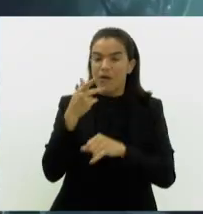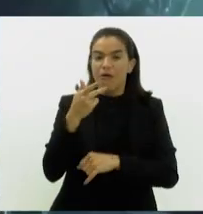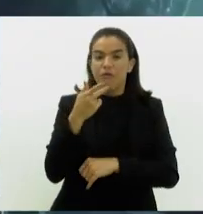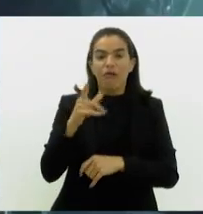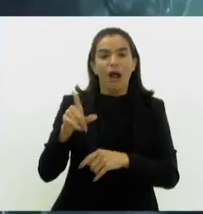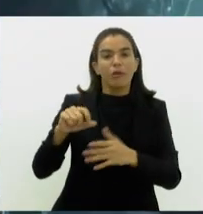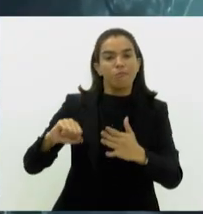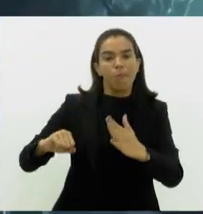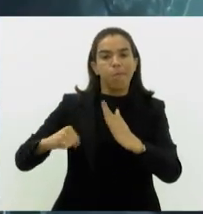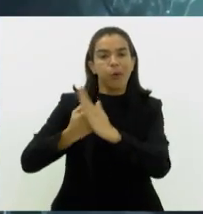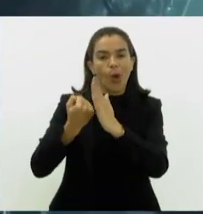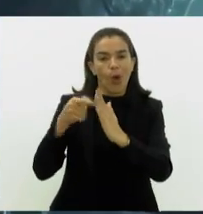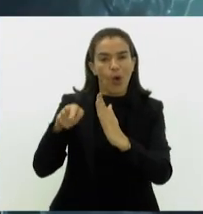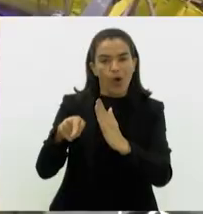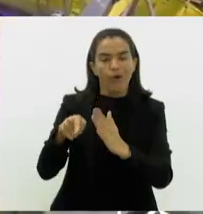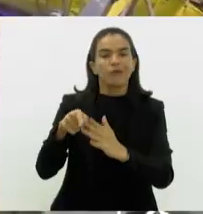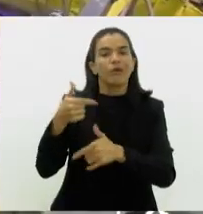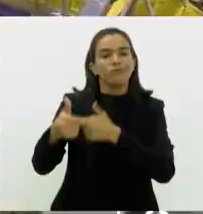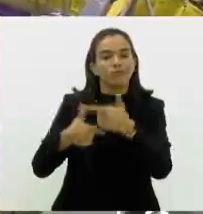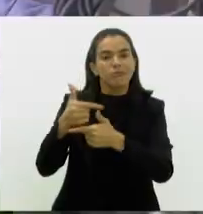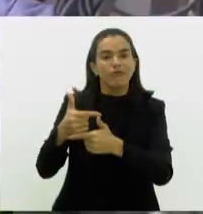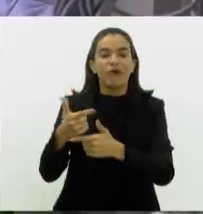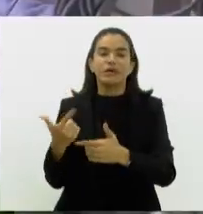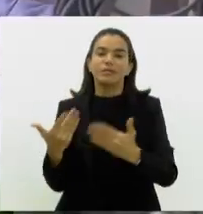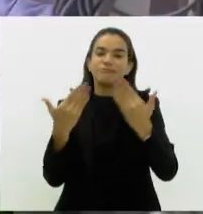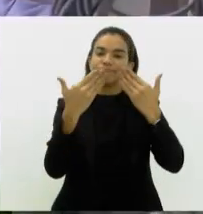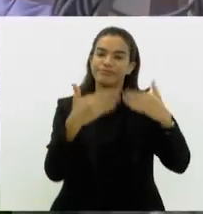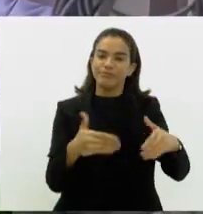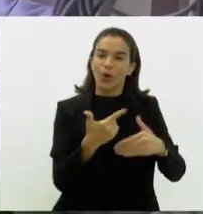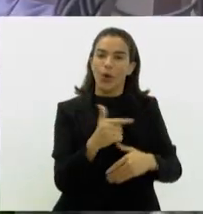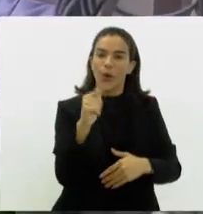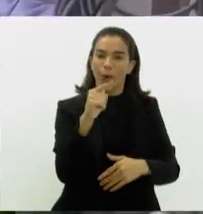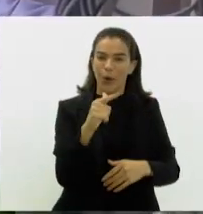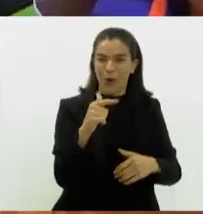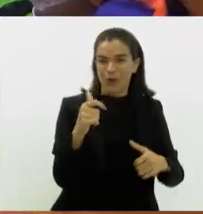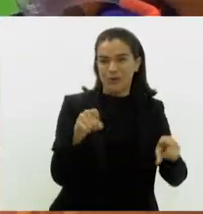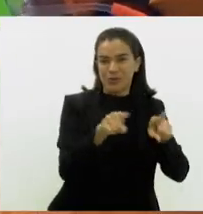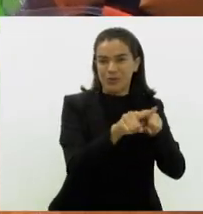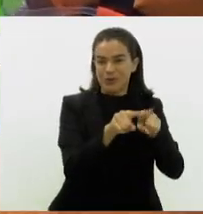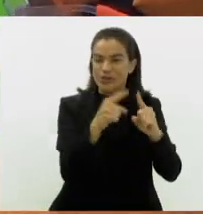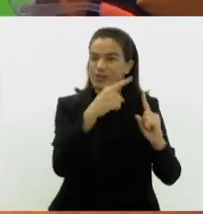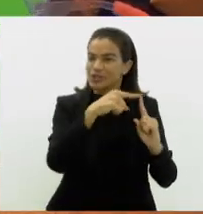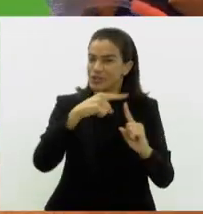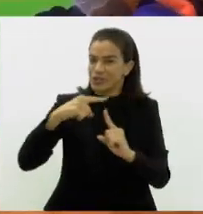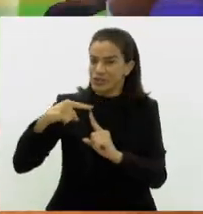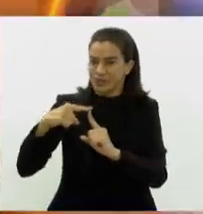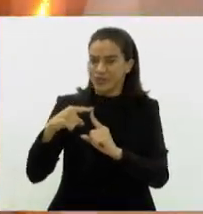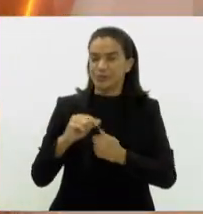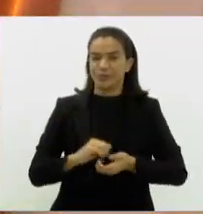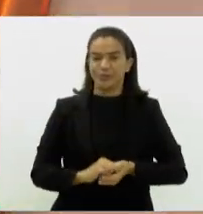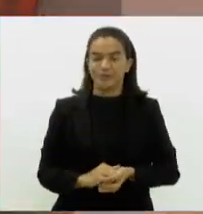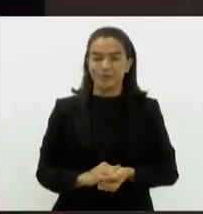deixará de ser gerada pela usina será compensada por outras fontes do Sistema Interligado Nacional.